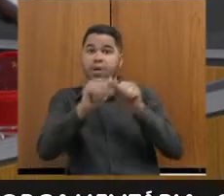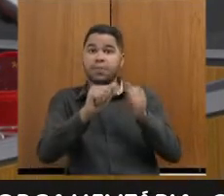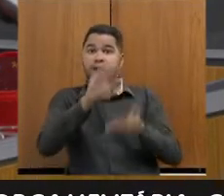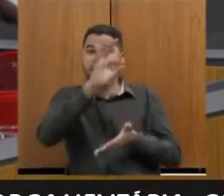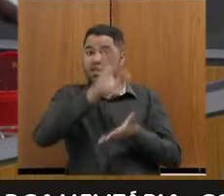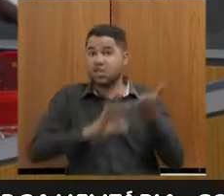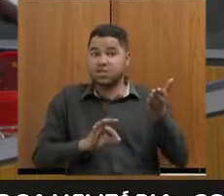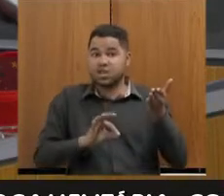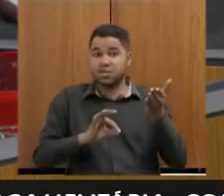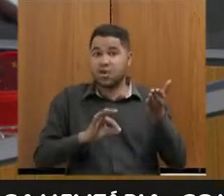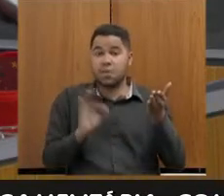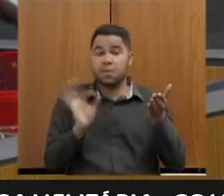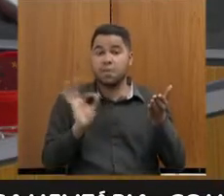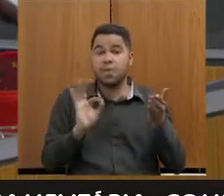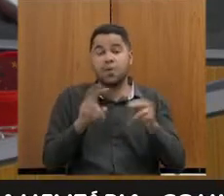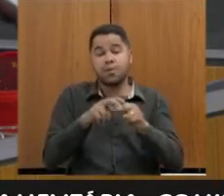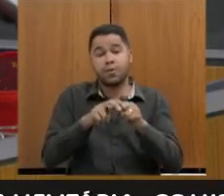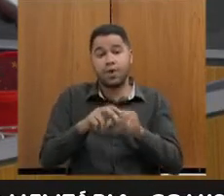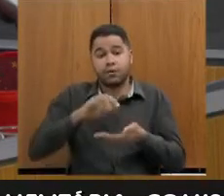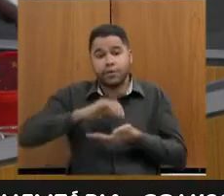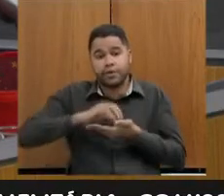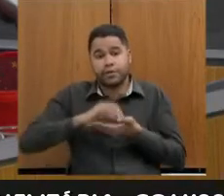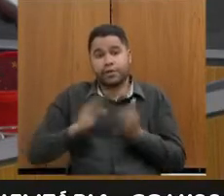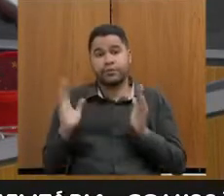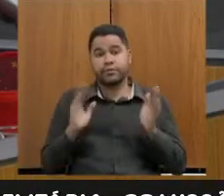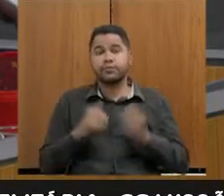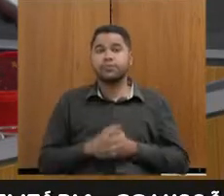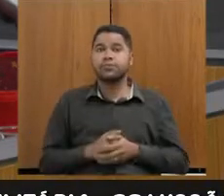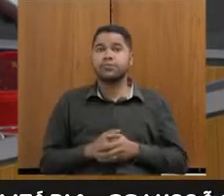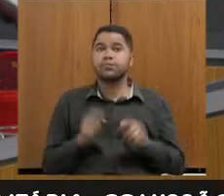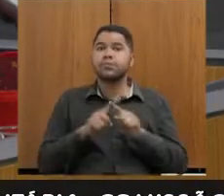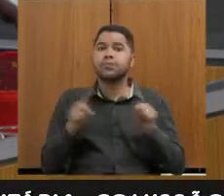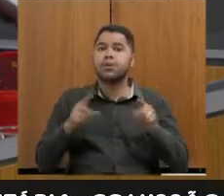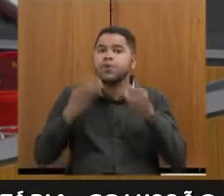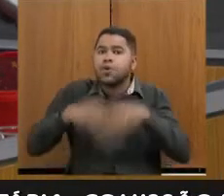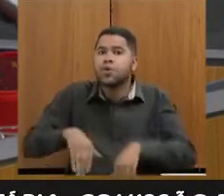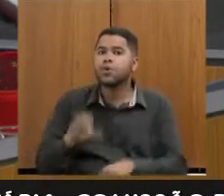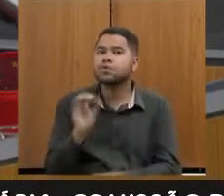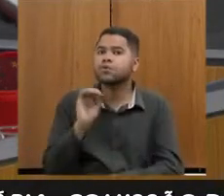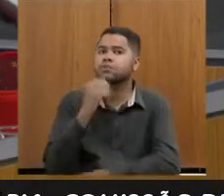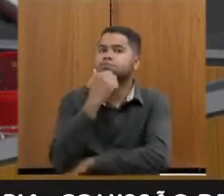uma decisão do STF, nesse momento, mas não tem nenhum concurso